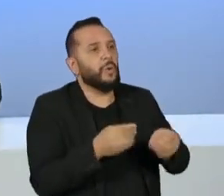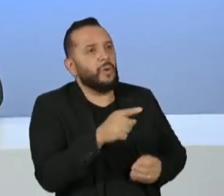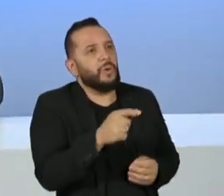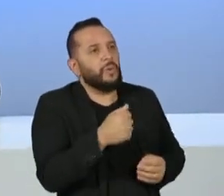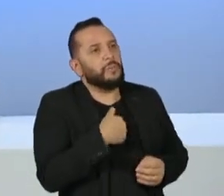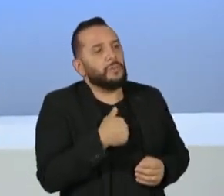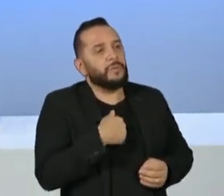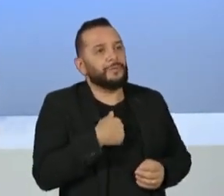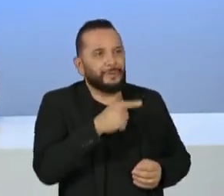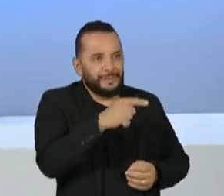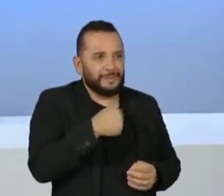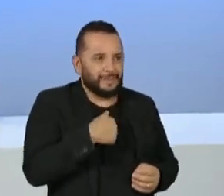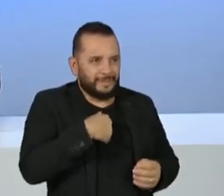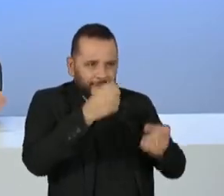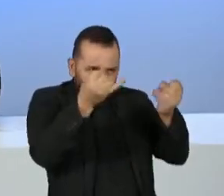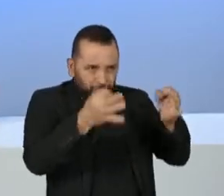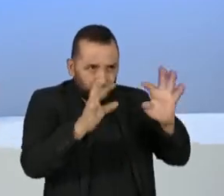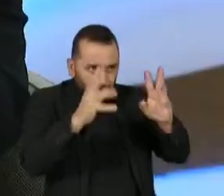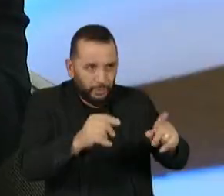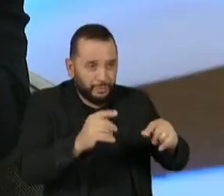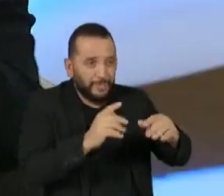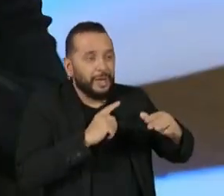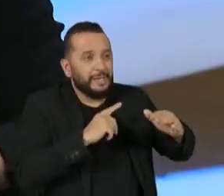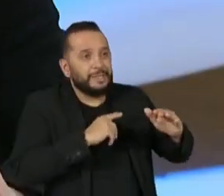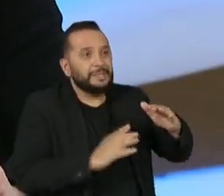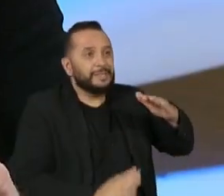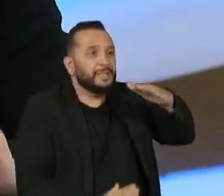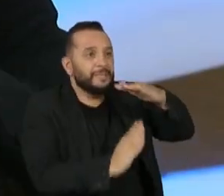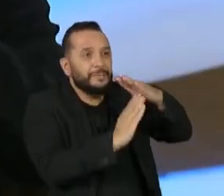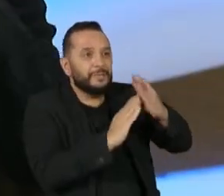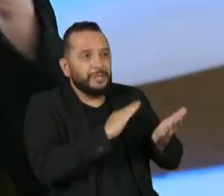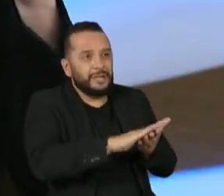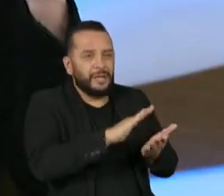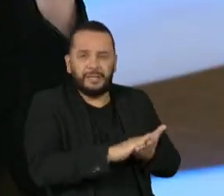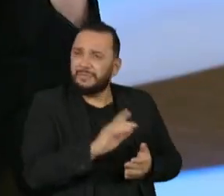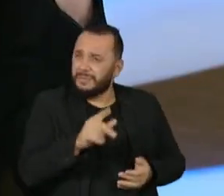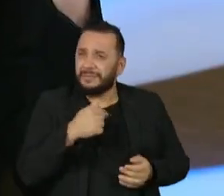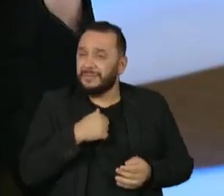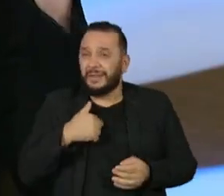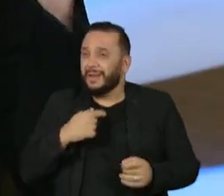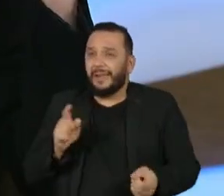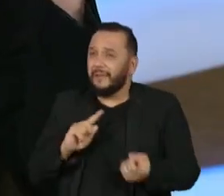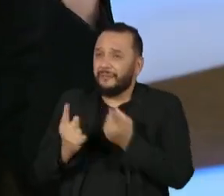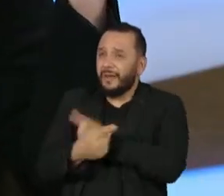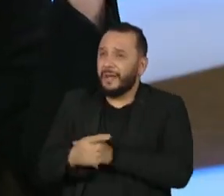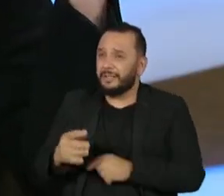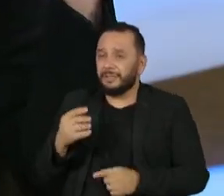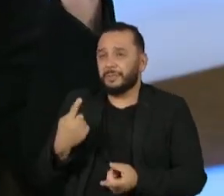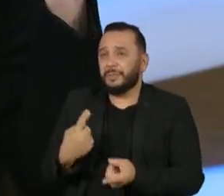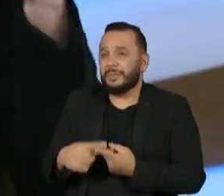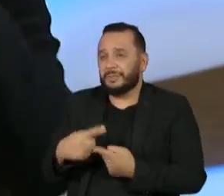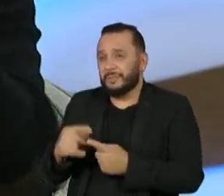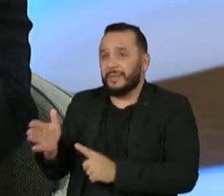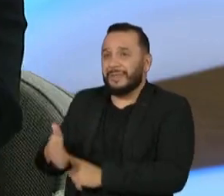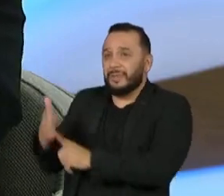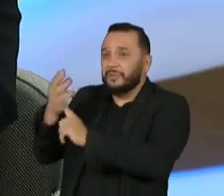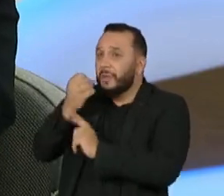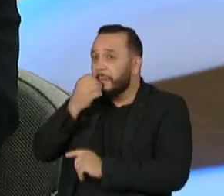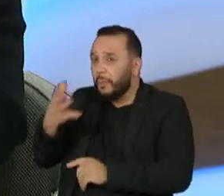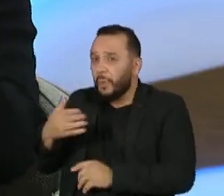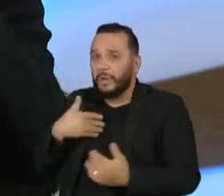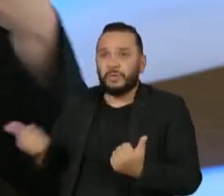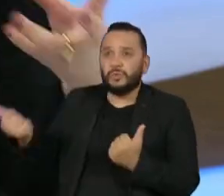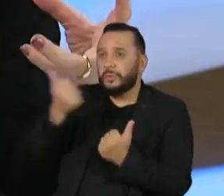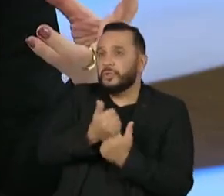com o teto de gastos? Você falou que é constitucional, Mas é o processo inverso. que há de mais barato é você contar com uma tecnologia de ponta que vai